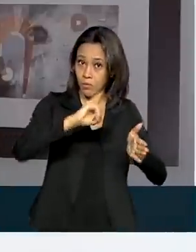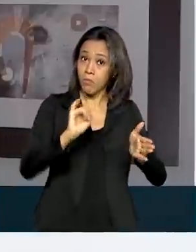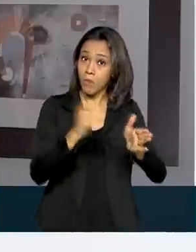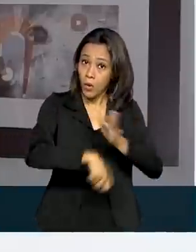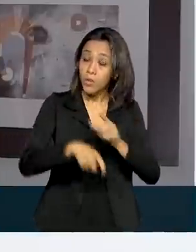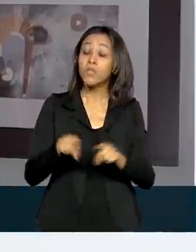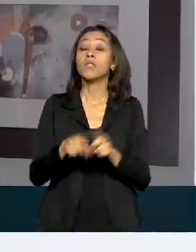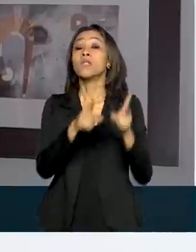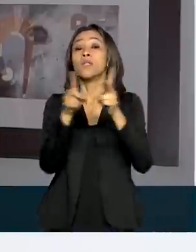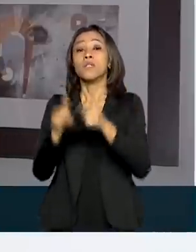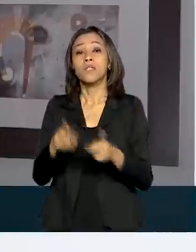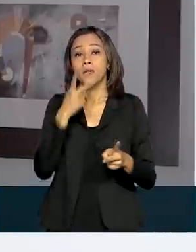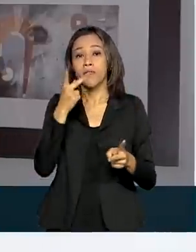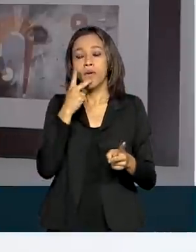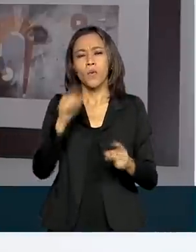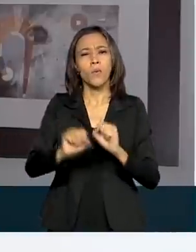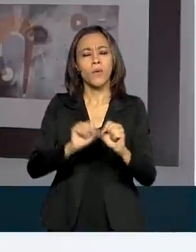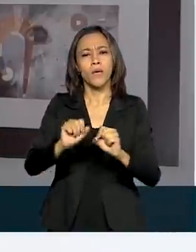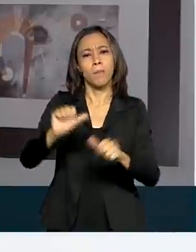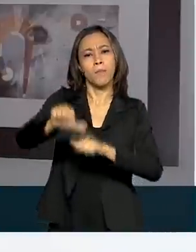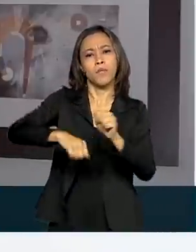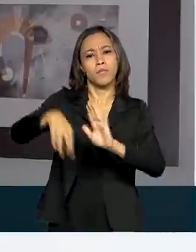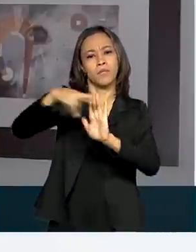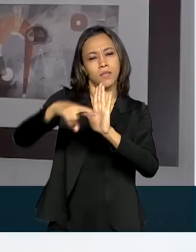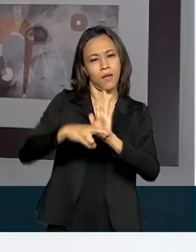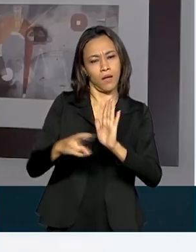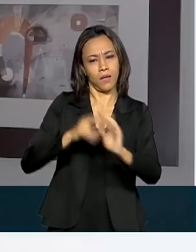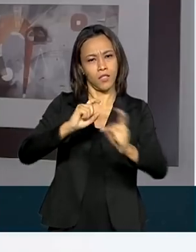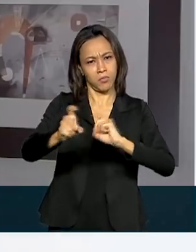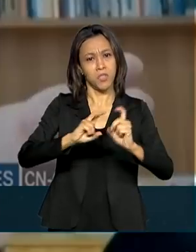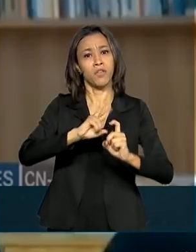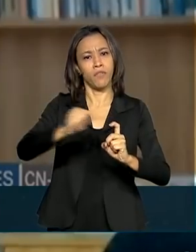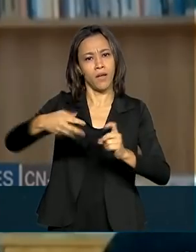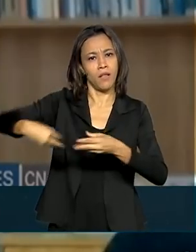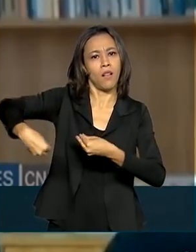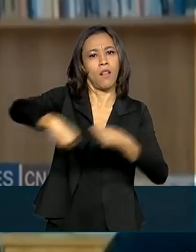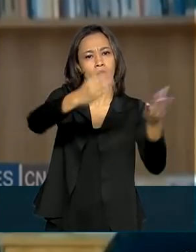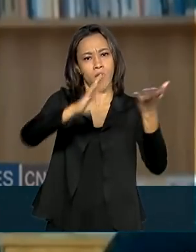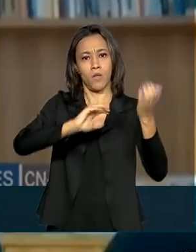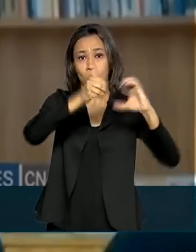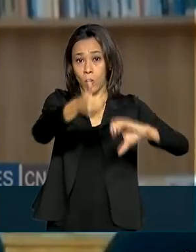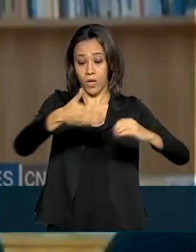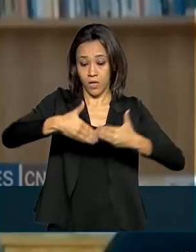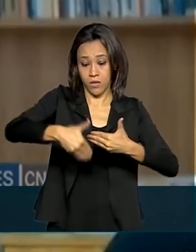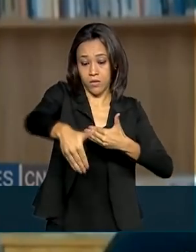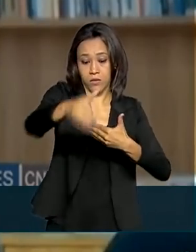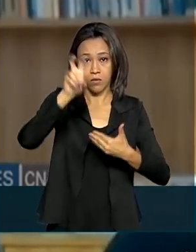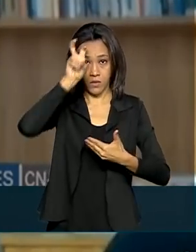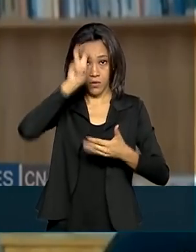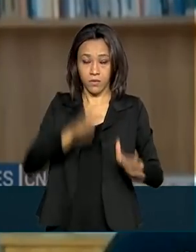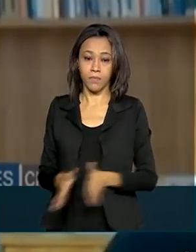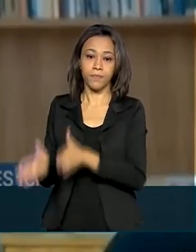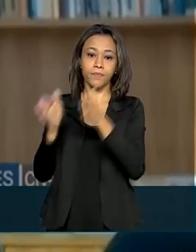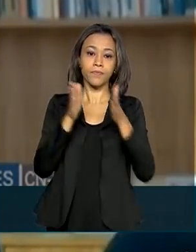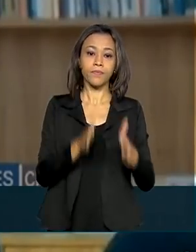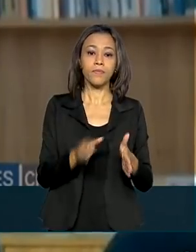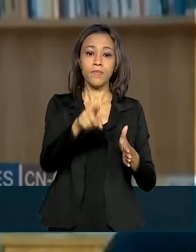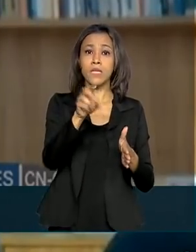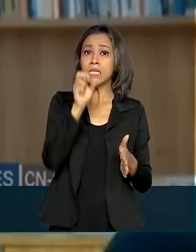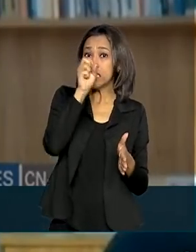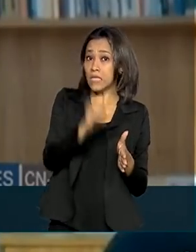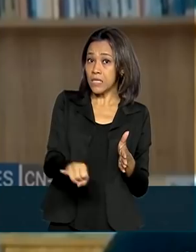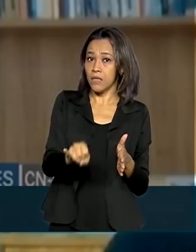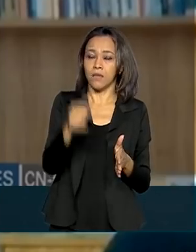reforma administrativa, que deve chegar ao Congresso nesta quinta-feira. Se não houver o uso